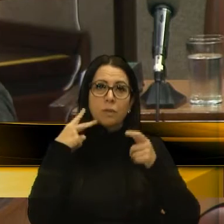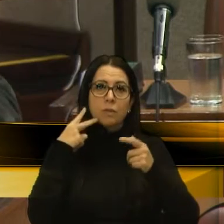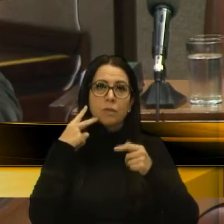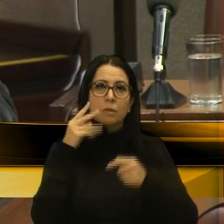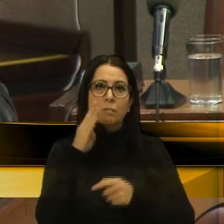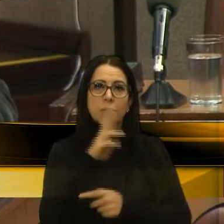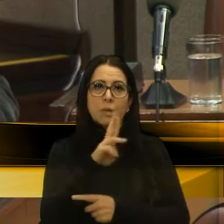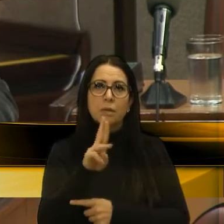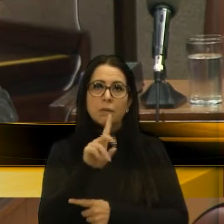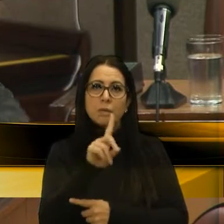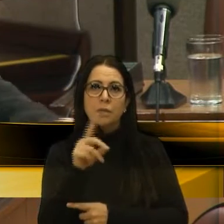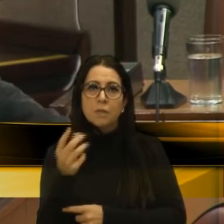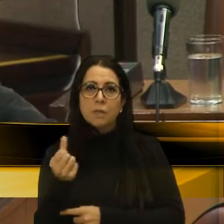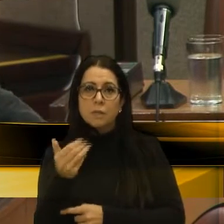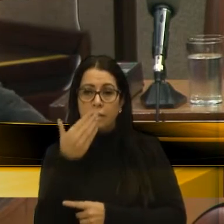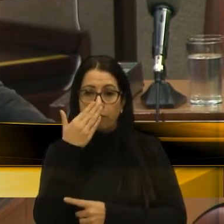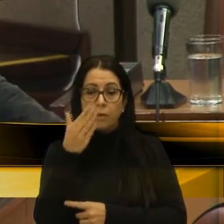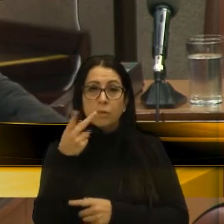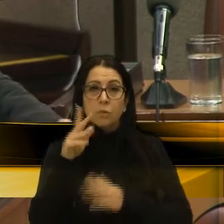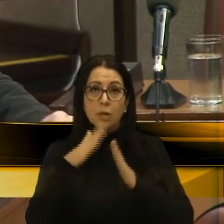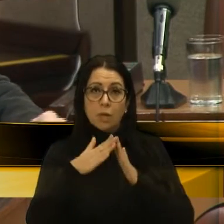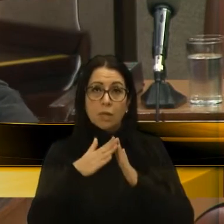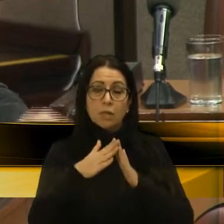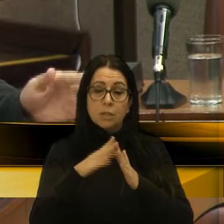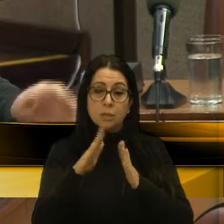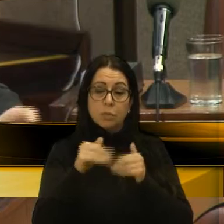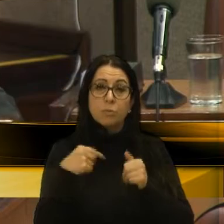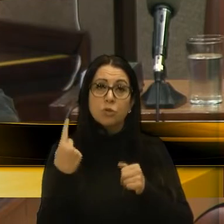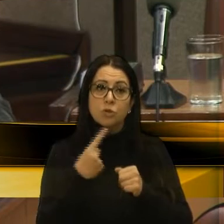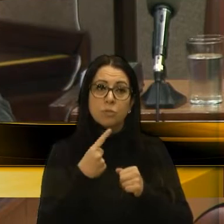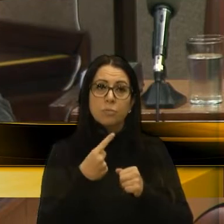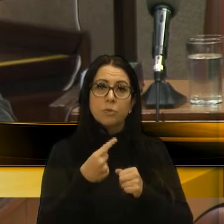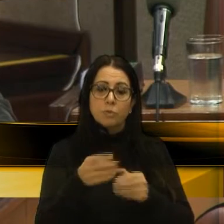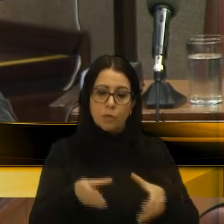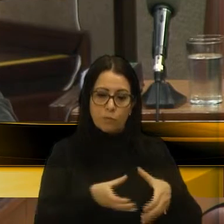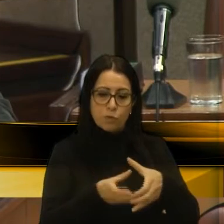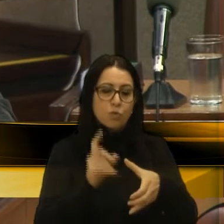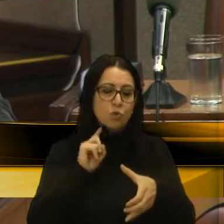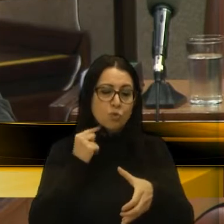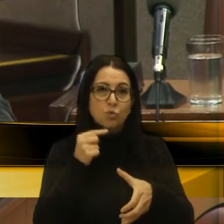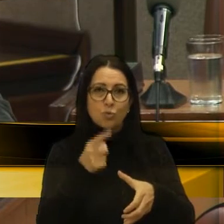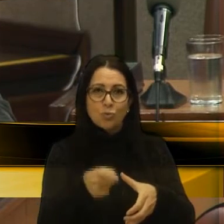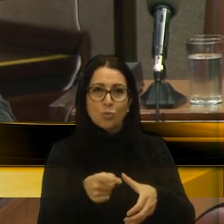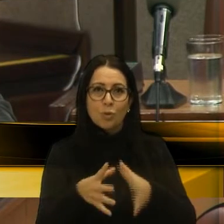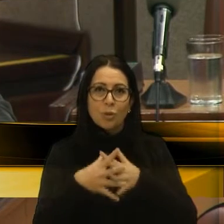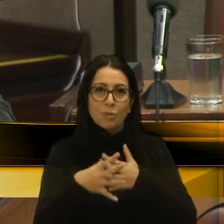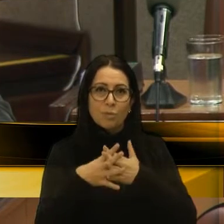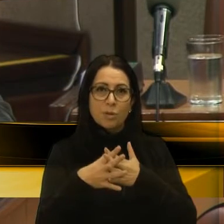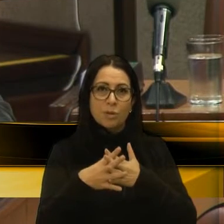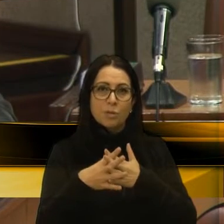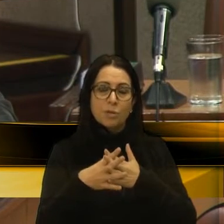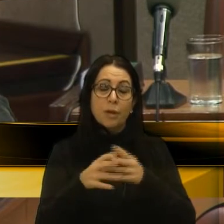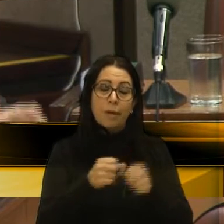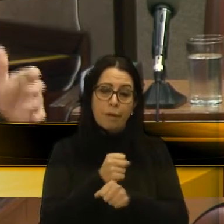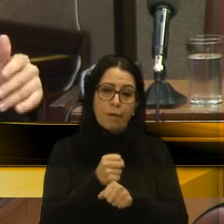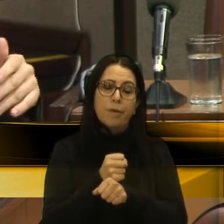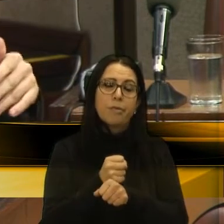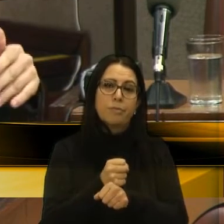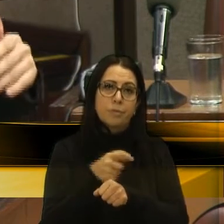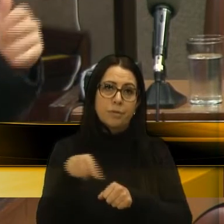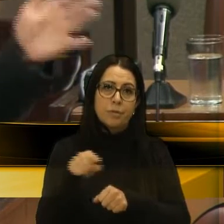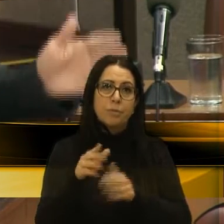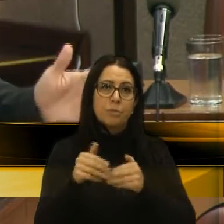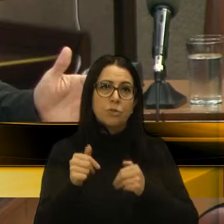BSN6 ali em frente à sua casa, que nós solicitamos, estava um esgoto atrapalhando o morador há anos, e nós